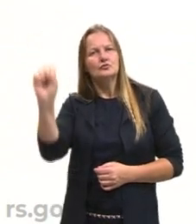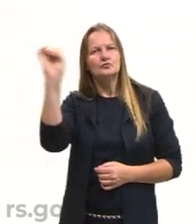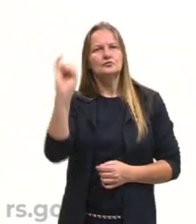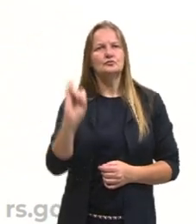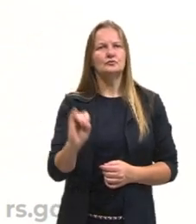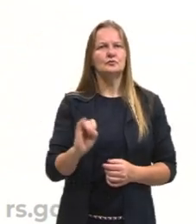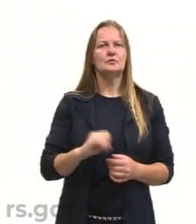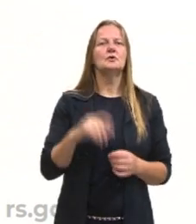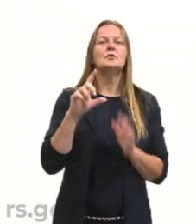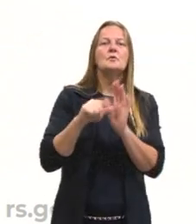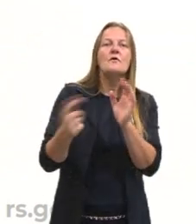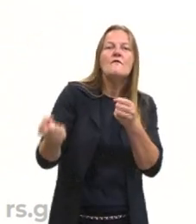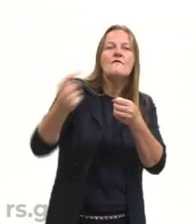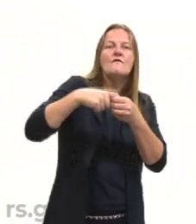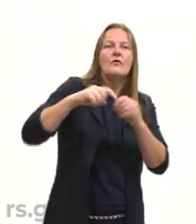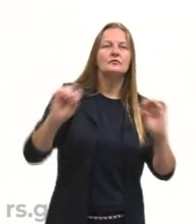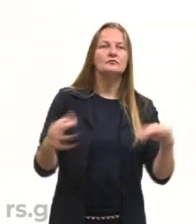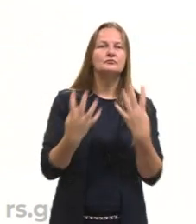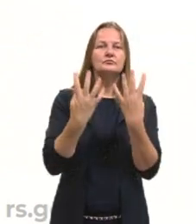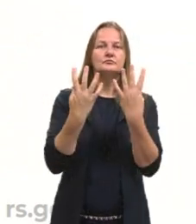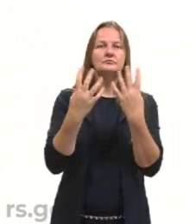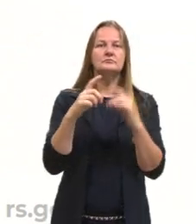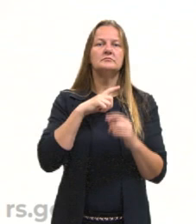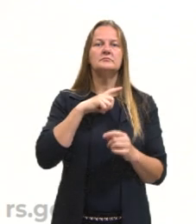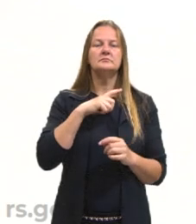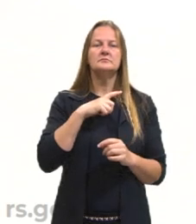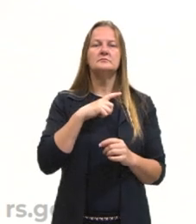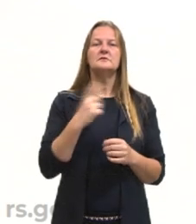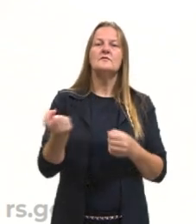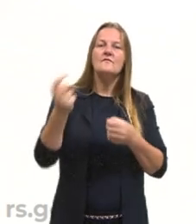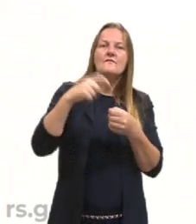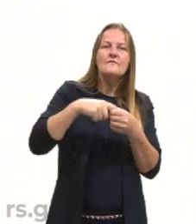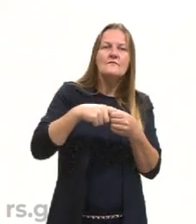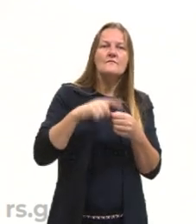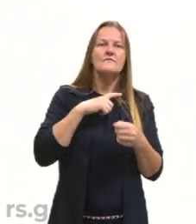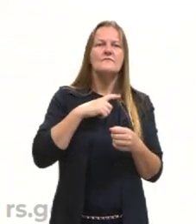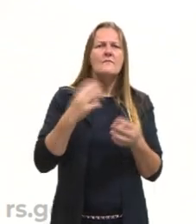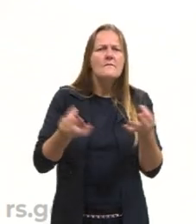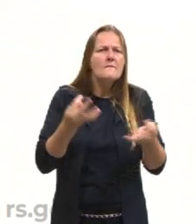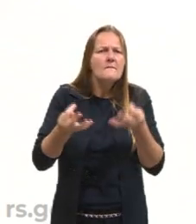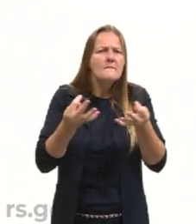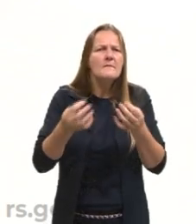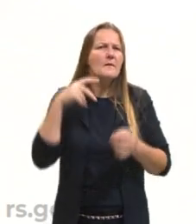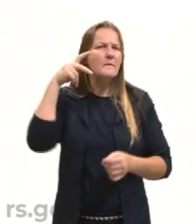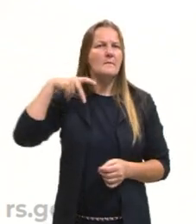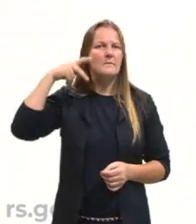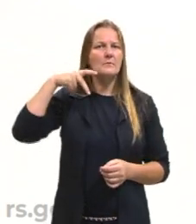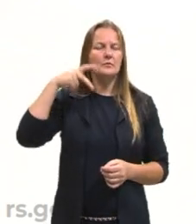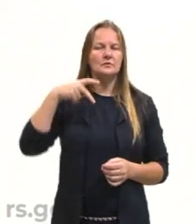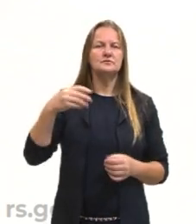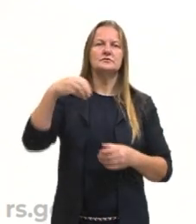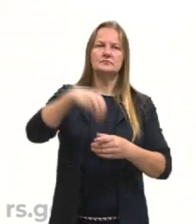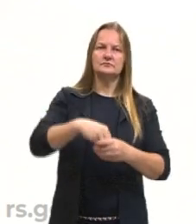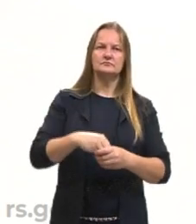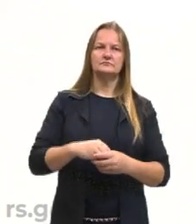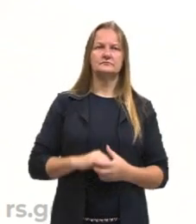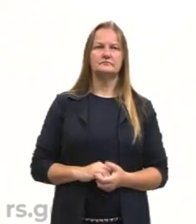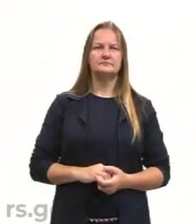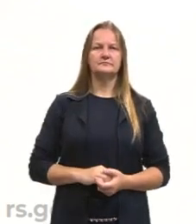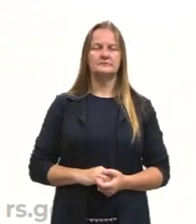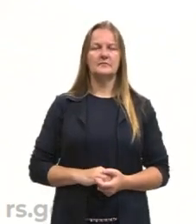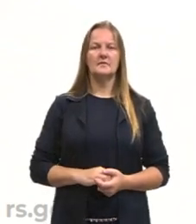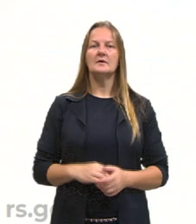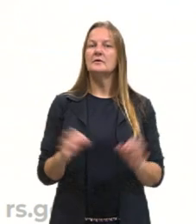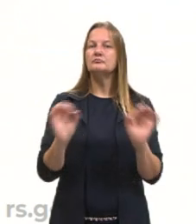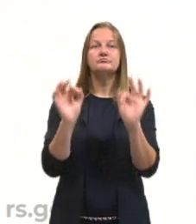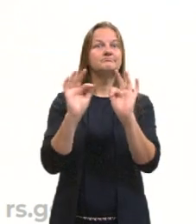para Atenas. E aí ele é chamado novamente para Siracusa para tratar de questões políticas em Siracusa. E ele não